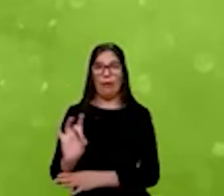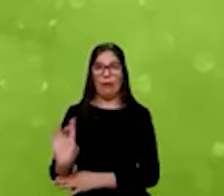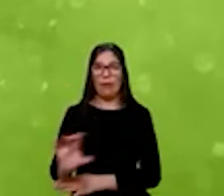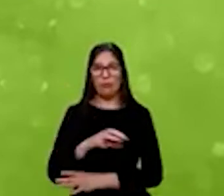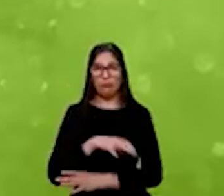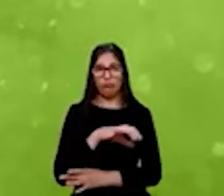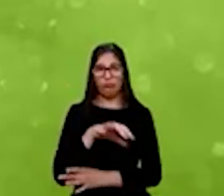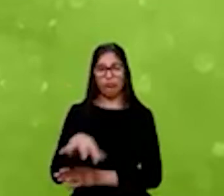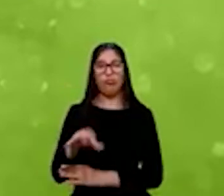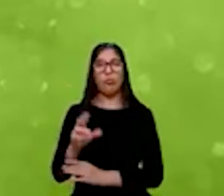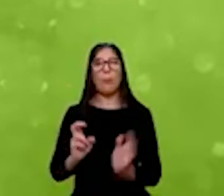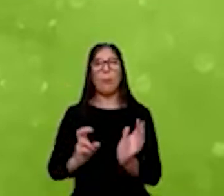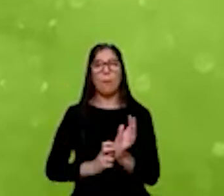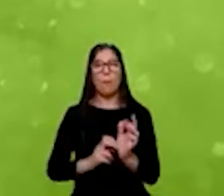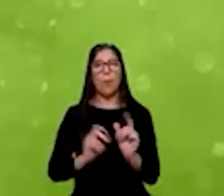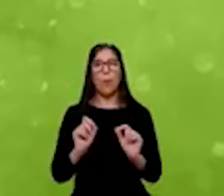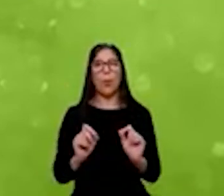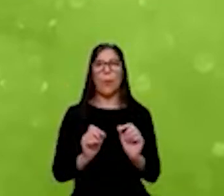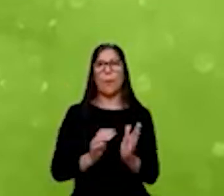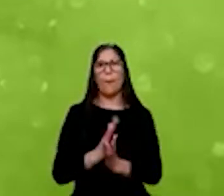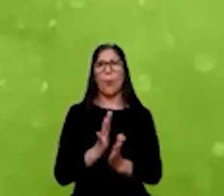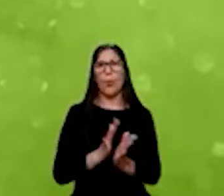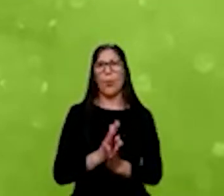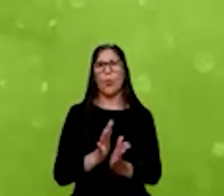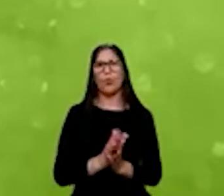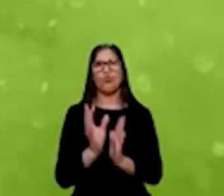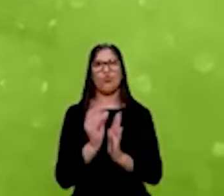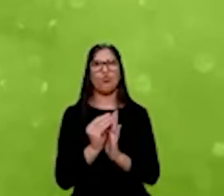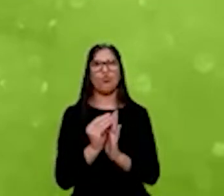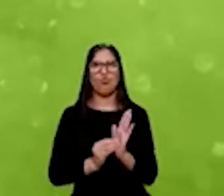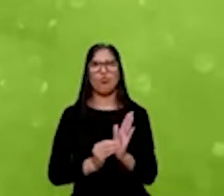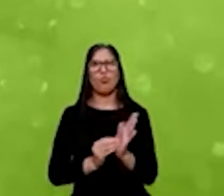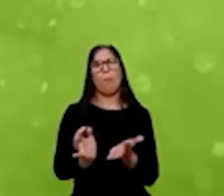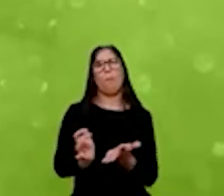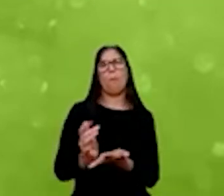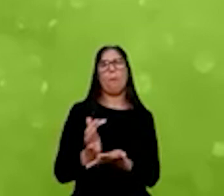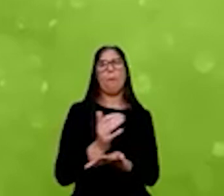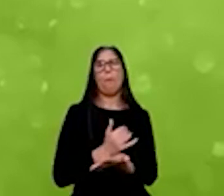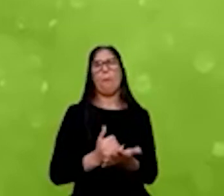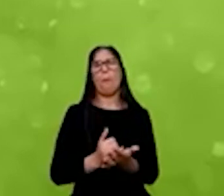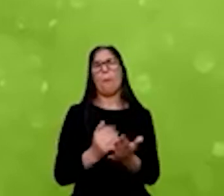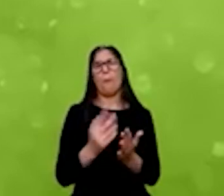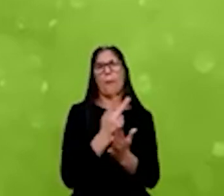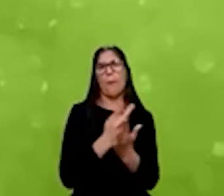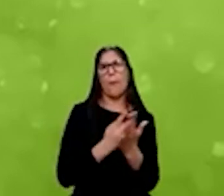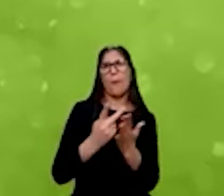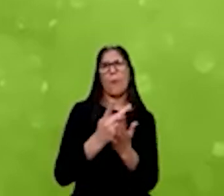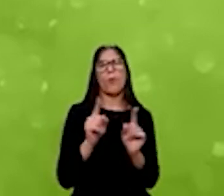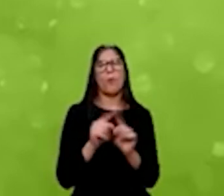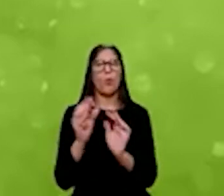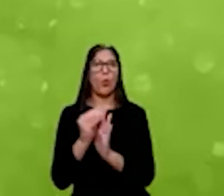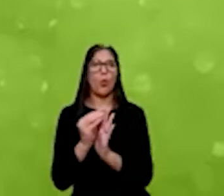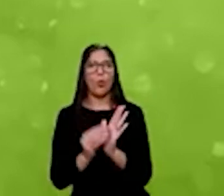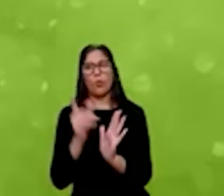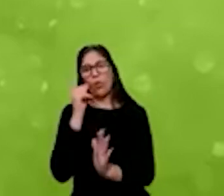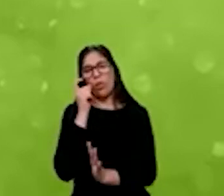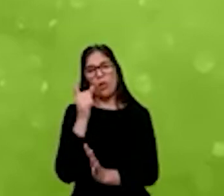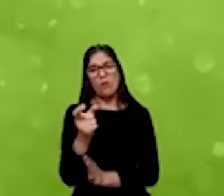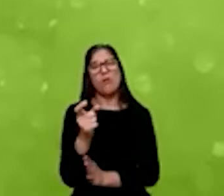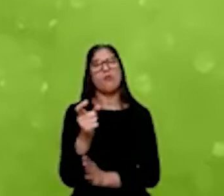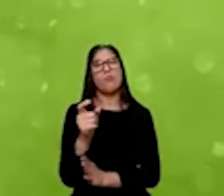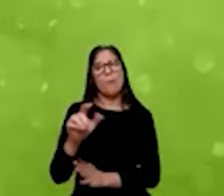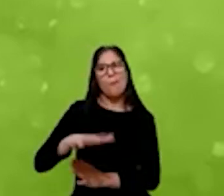produzido conteúdo relevante, mapeamentos e alguns conteúdos muito interessantes para todo o ecossistema empreendedor.